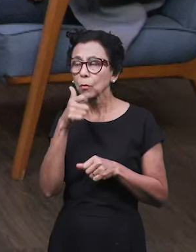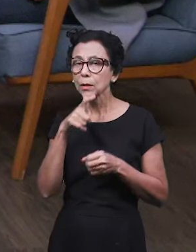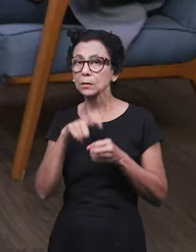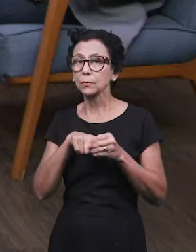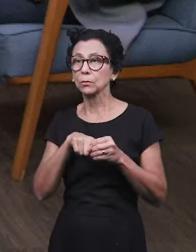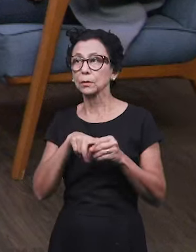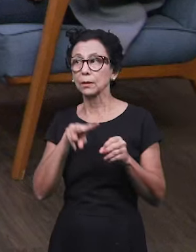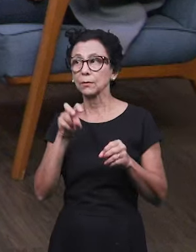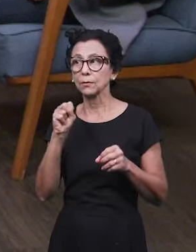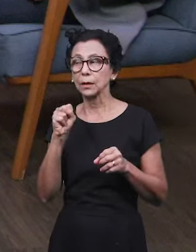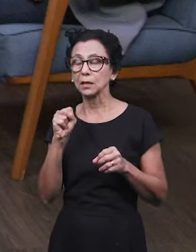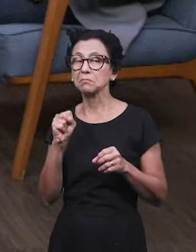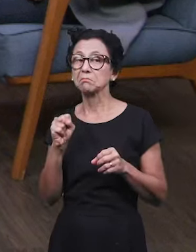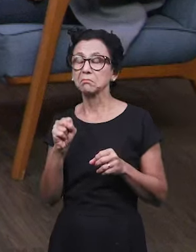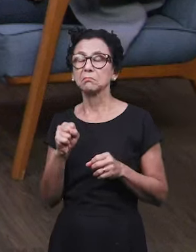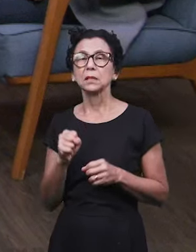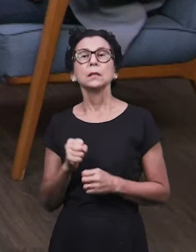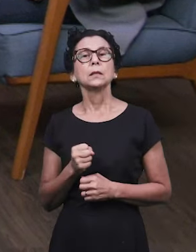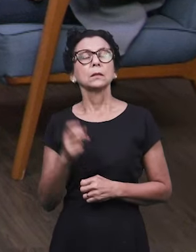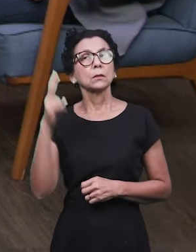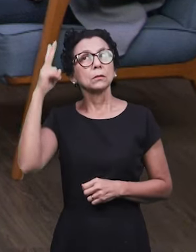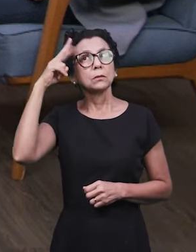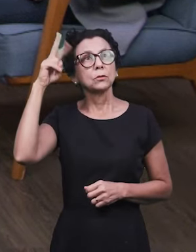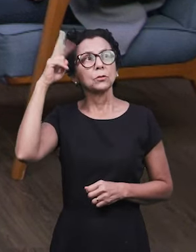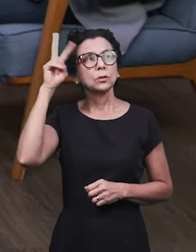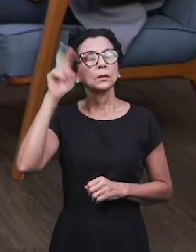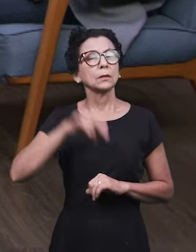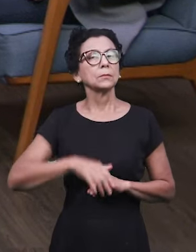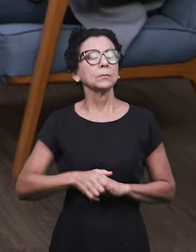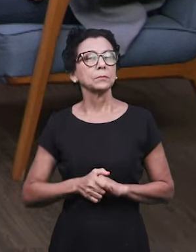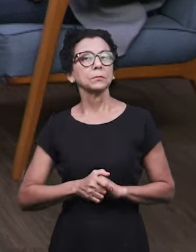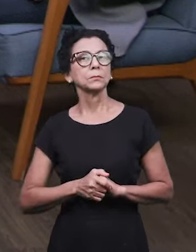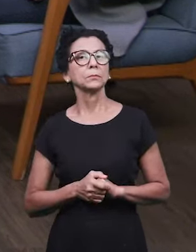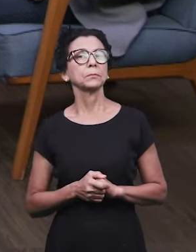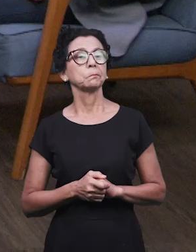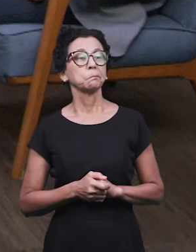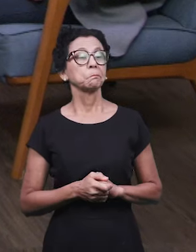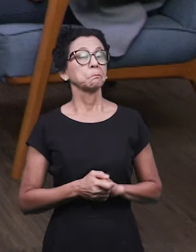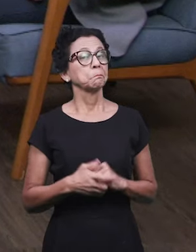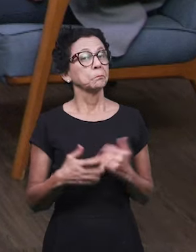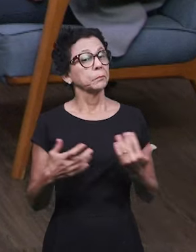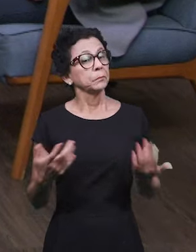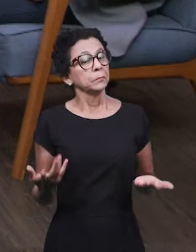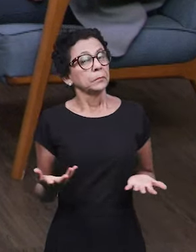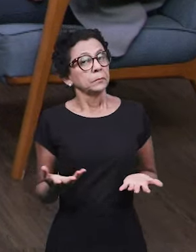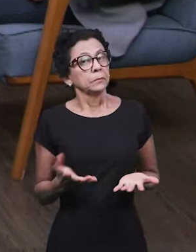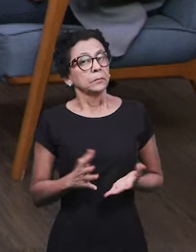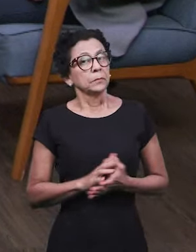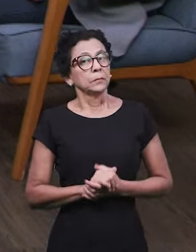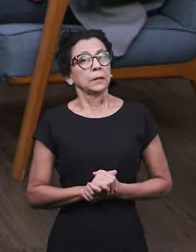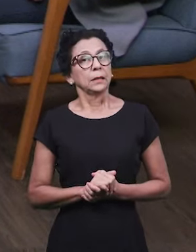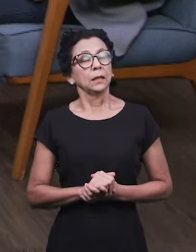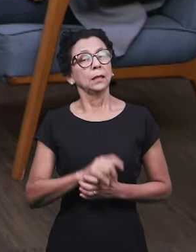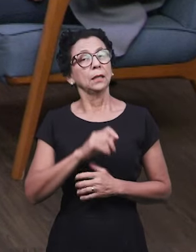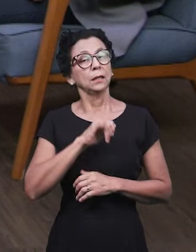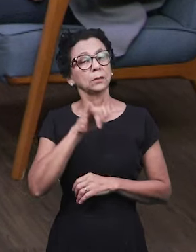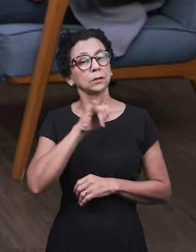utilizamos essa expressão, a gente está o tempo inteiro lembrando e alertando que